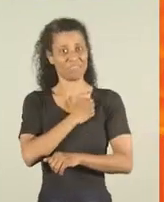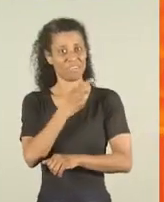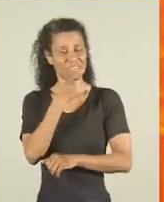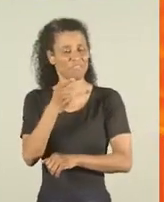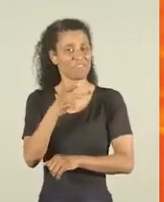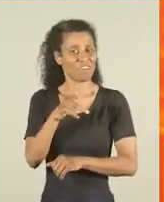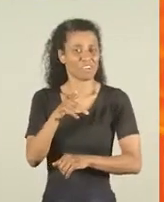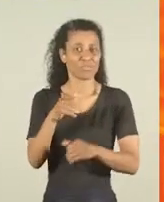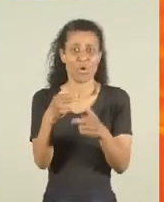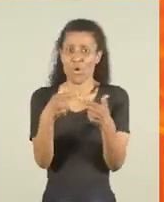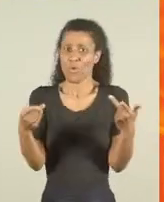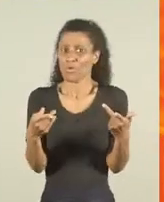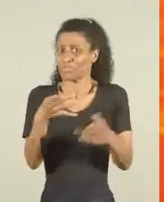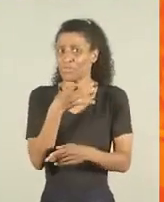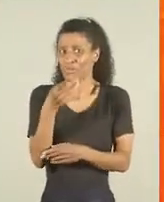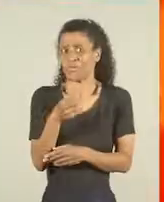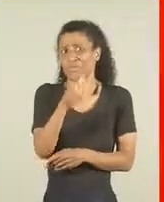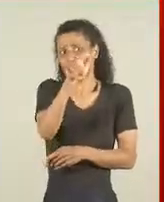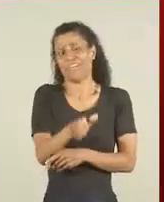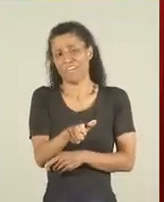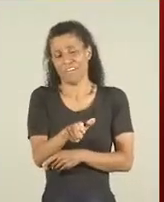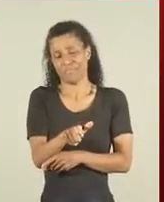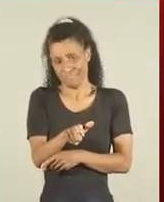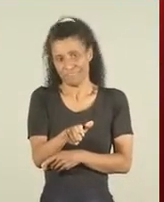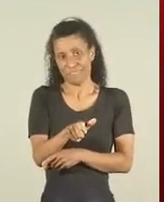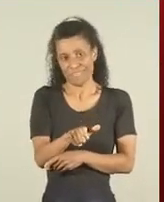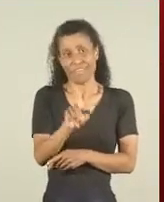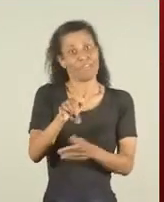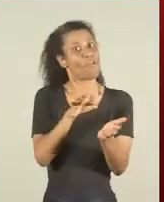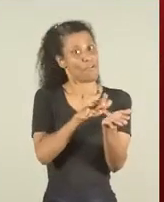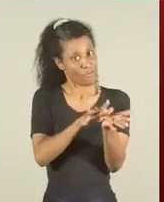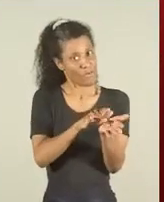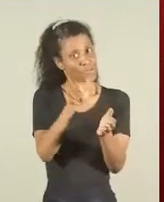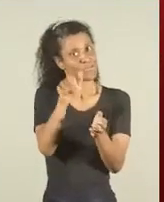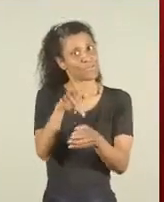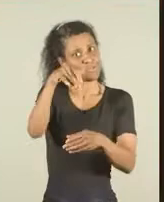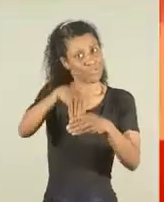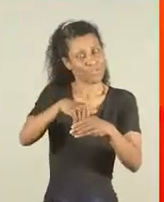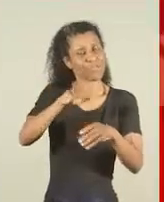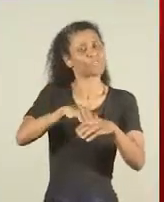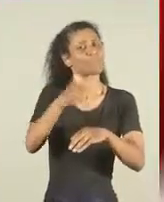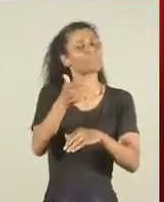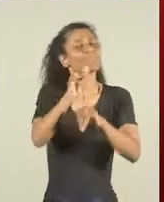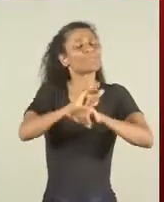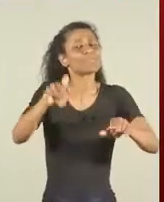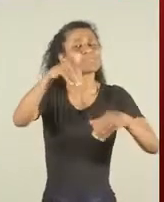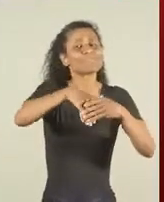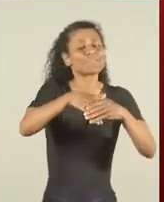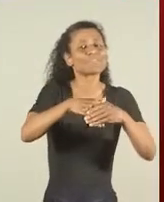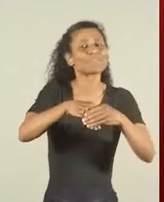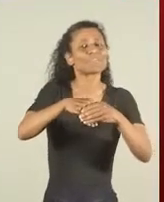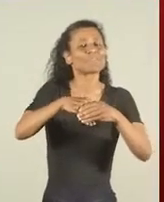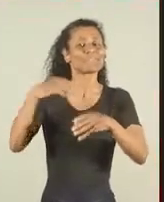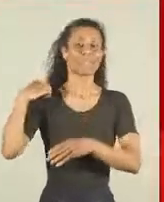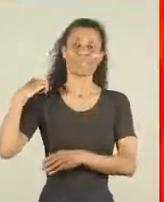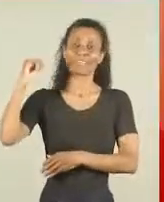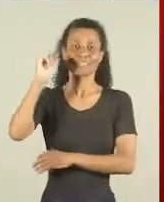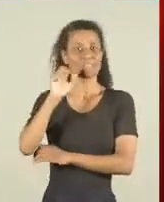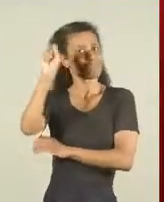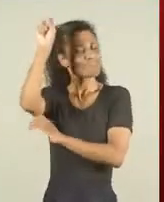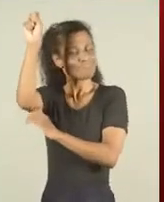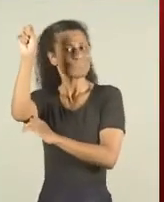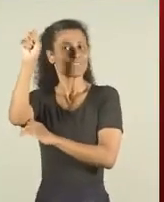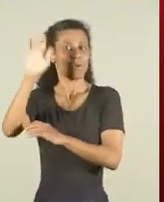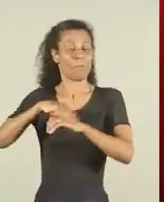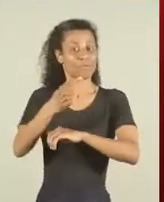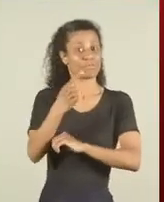ter vazado um áudio agressivo a seu respeito. Essa foi mais uma falsidade com o eleitor. Mais uma fake news da candidata comunista.